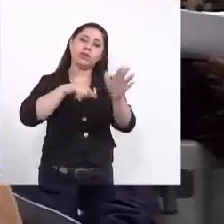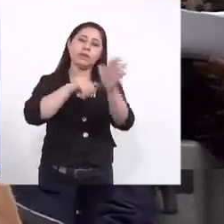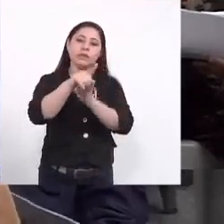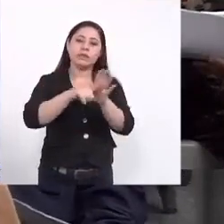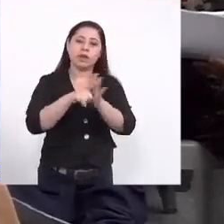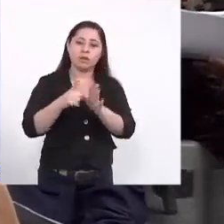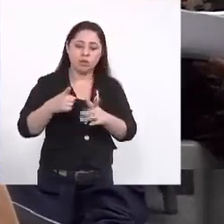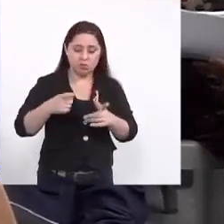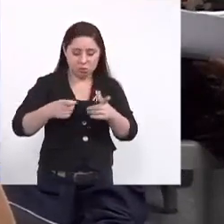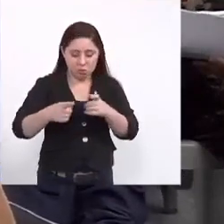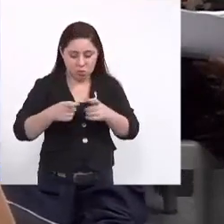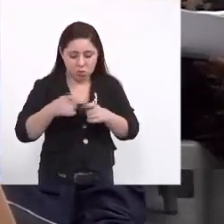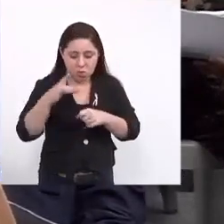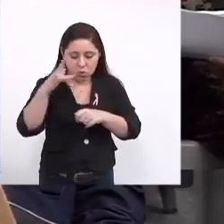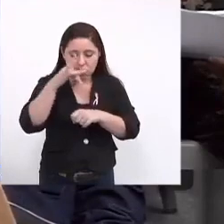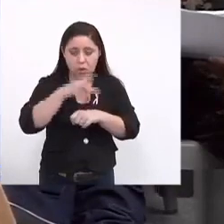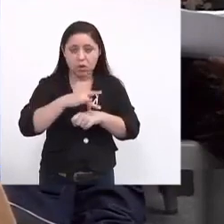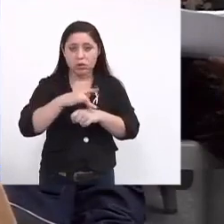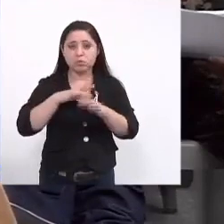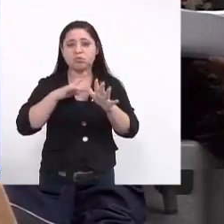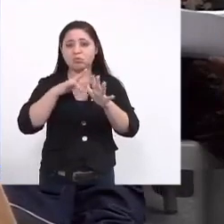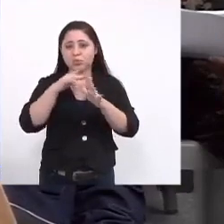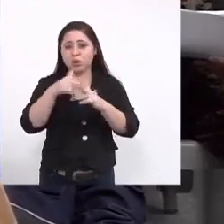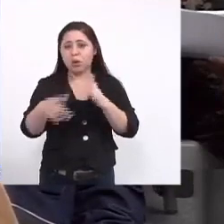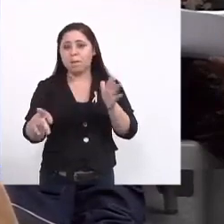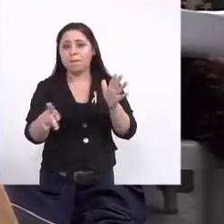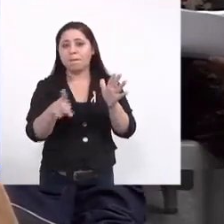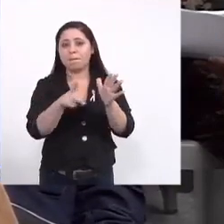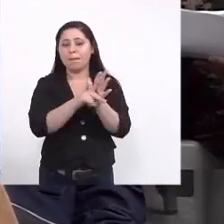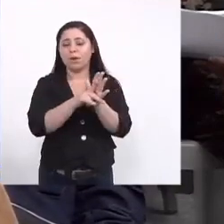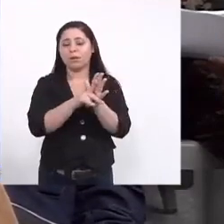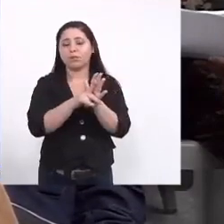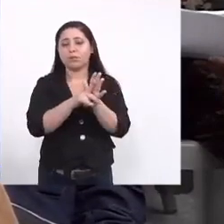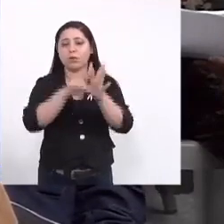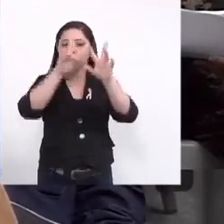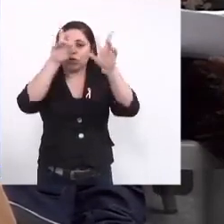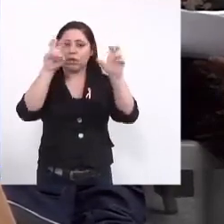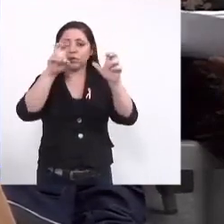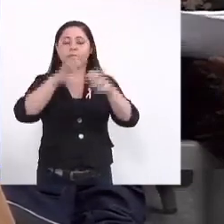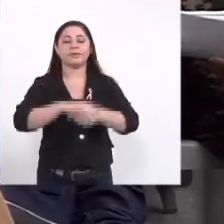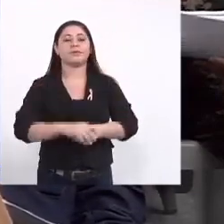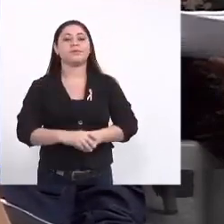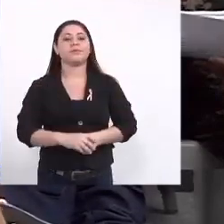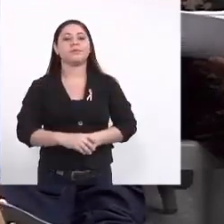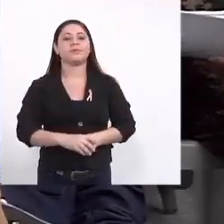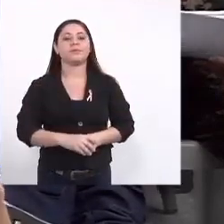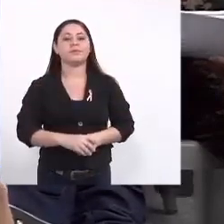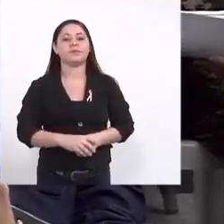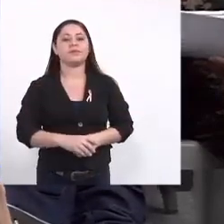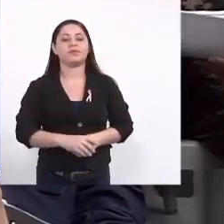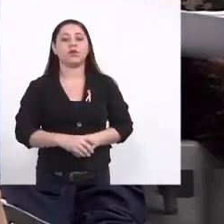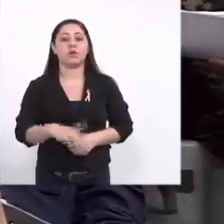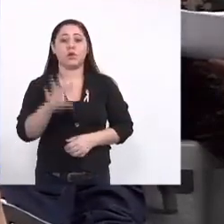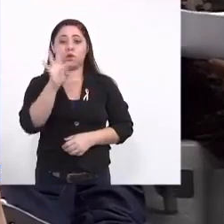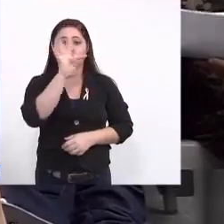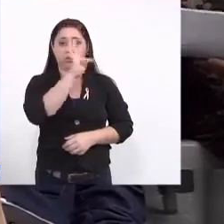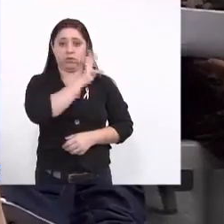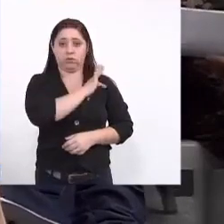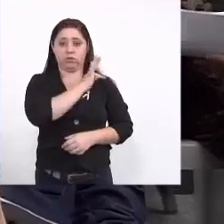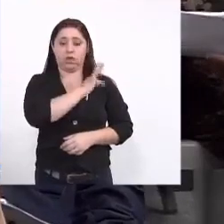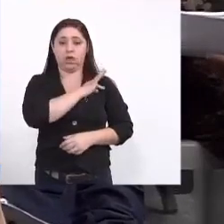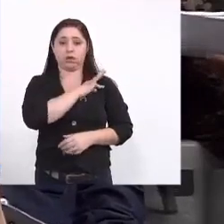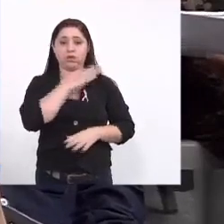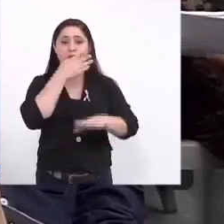essas essas coisas relacionadas a este tema é os nossos técnicos estão